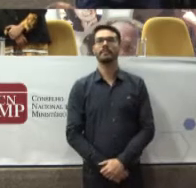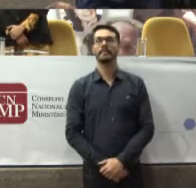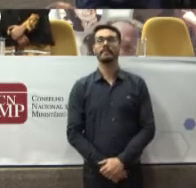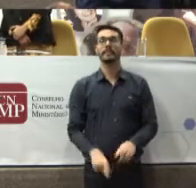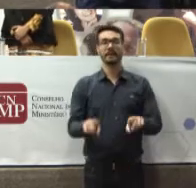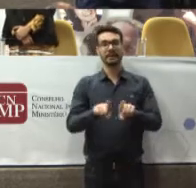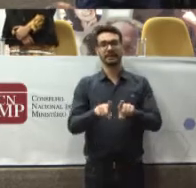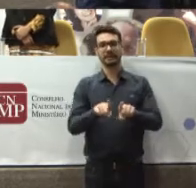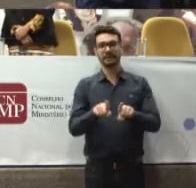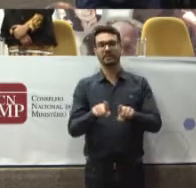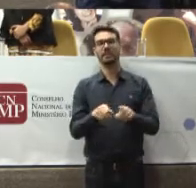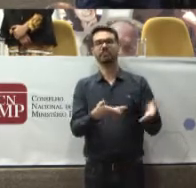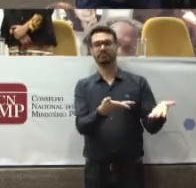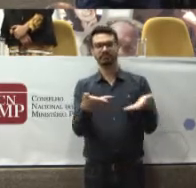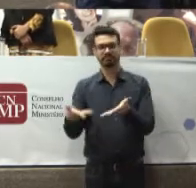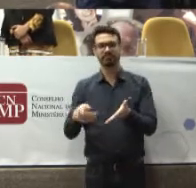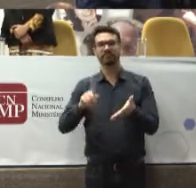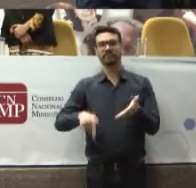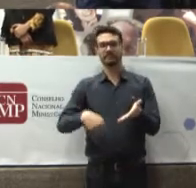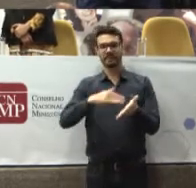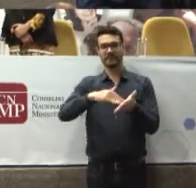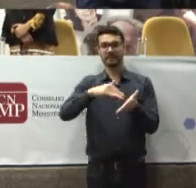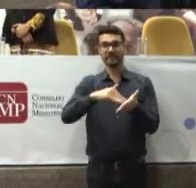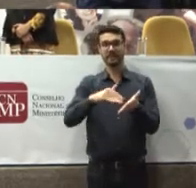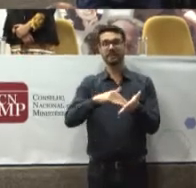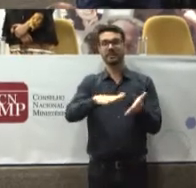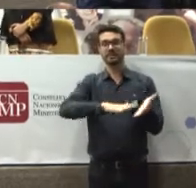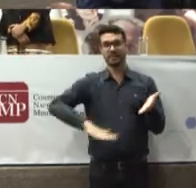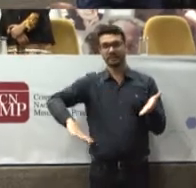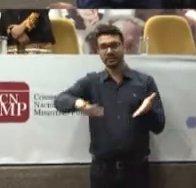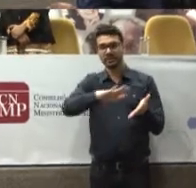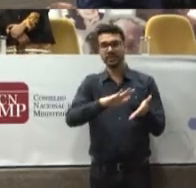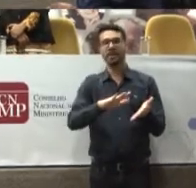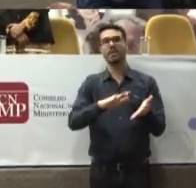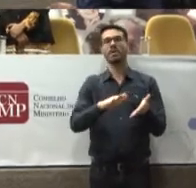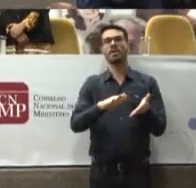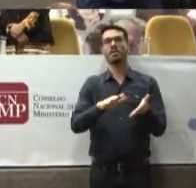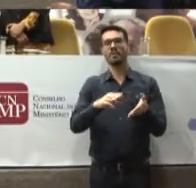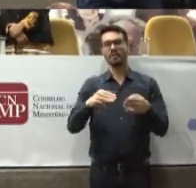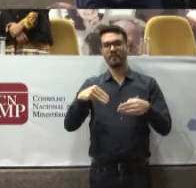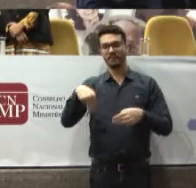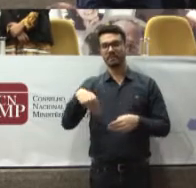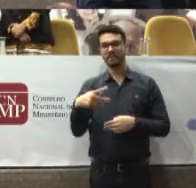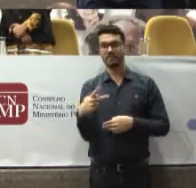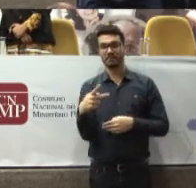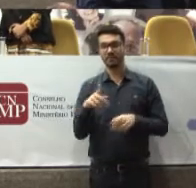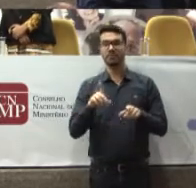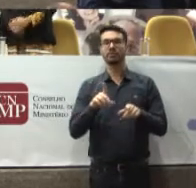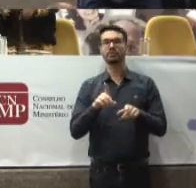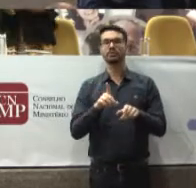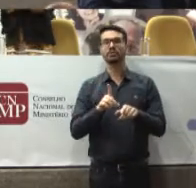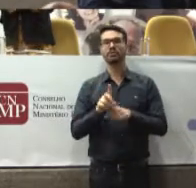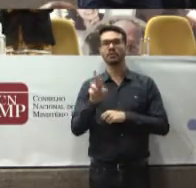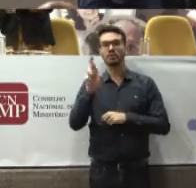Também acompanho em dispositivos, Sua Excelência, Secretária-Geral do Conselho Nacional do Ministério Público, Dr. Adriana Zavadá.